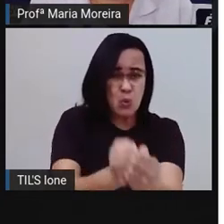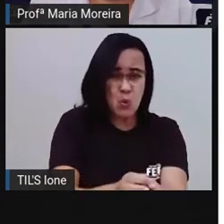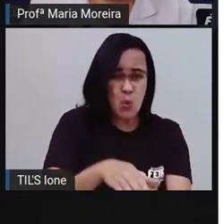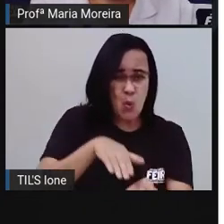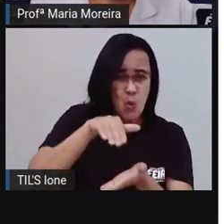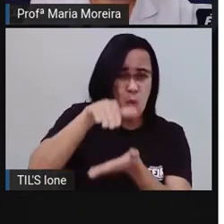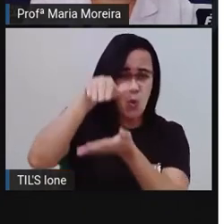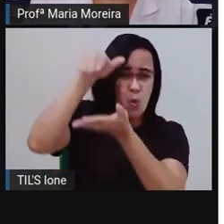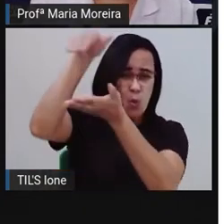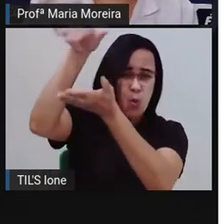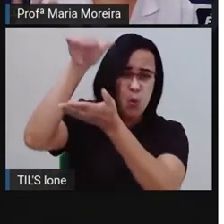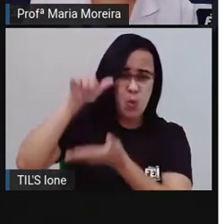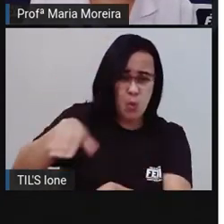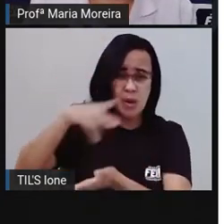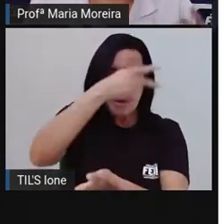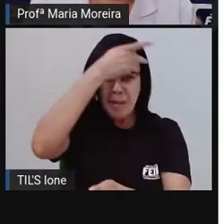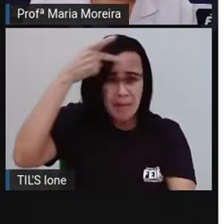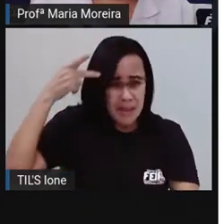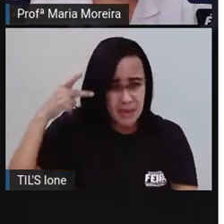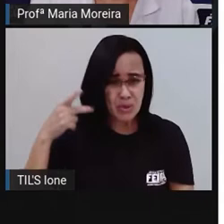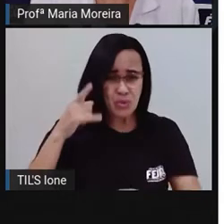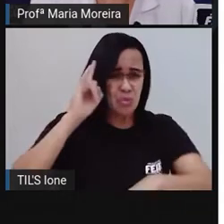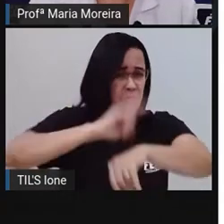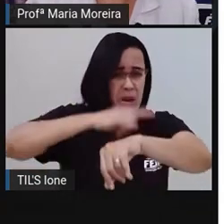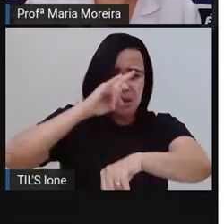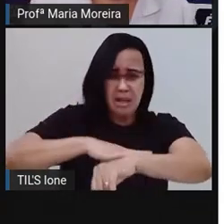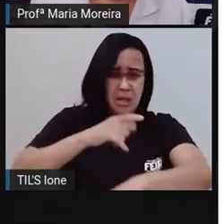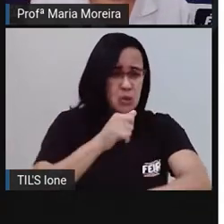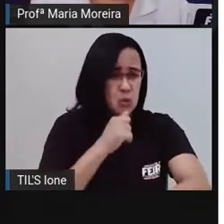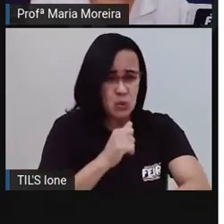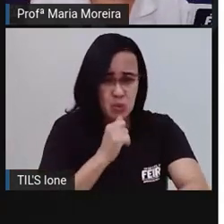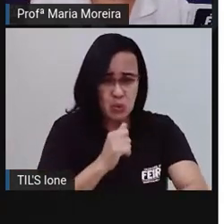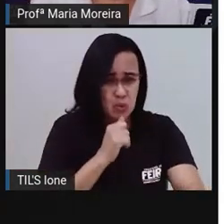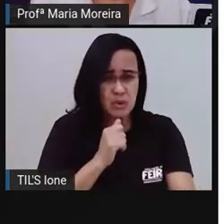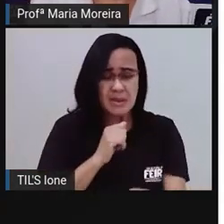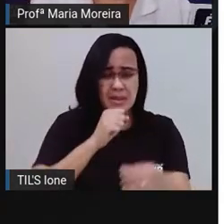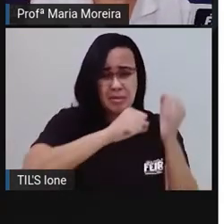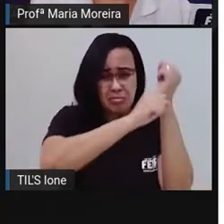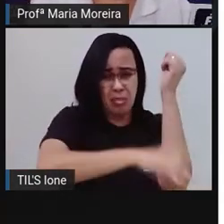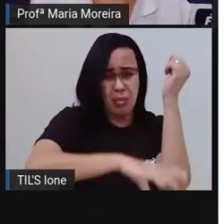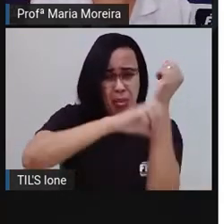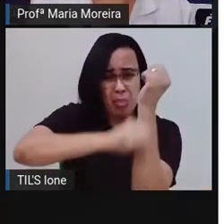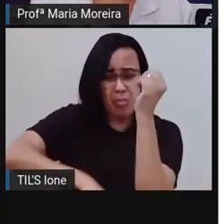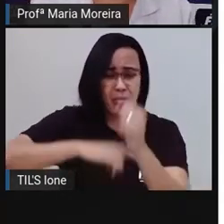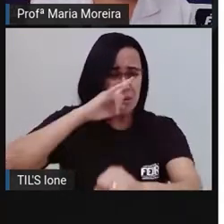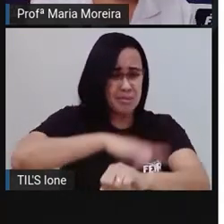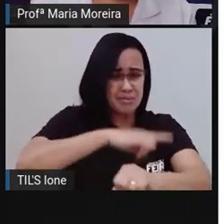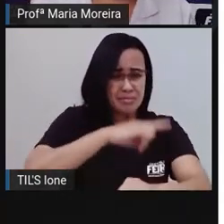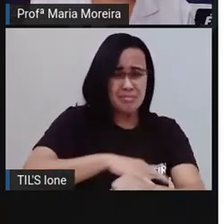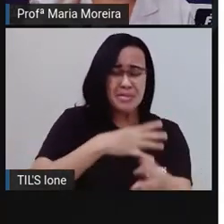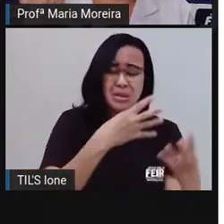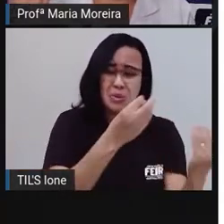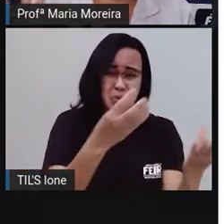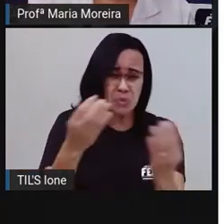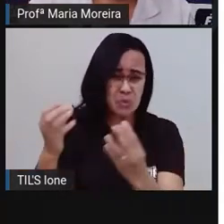não tinham direito de ir ao banheiro, então as fezes e as urinas estavam ali entre aquelas pessoas, muitos acabavam morrendo aí